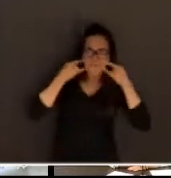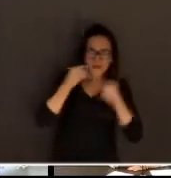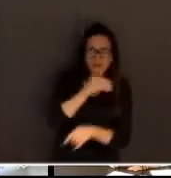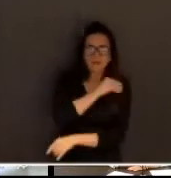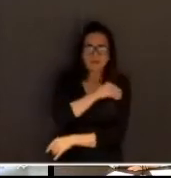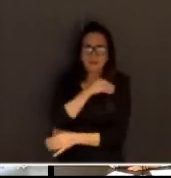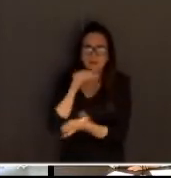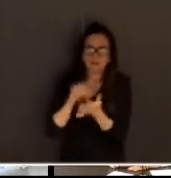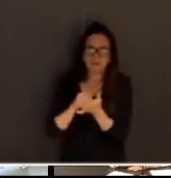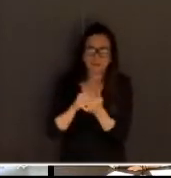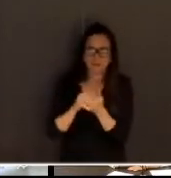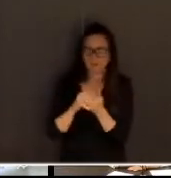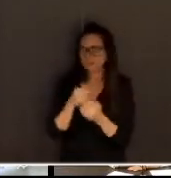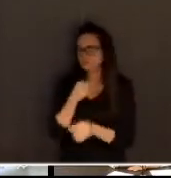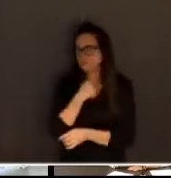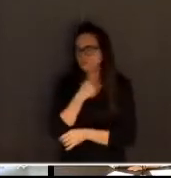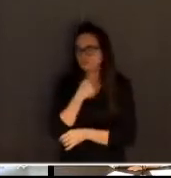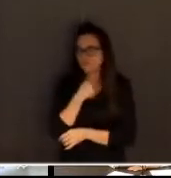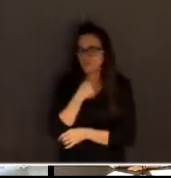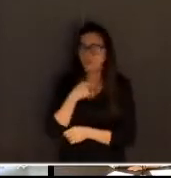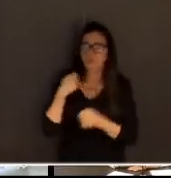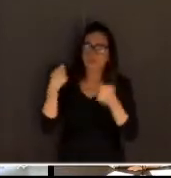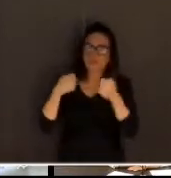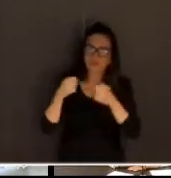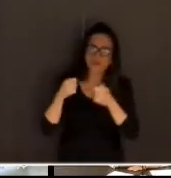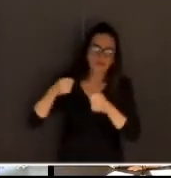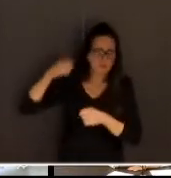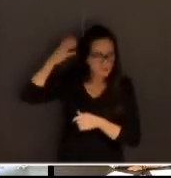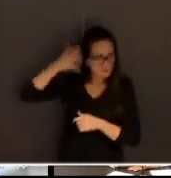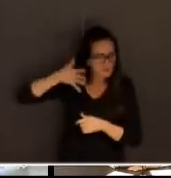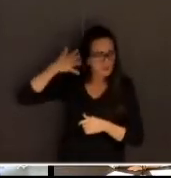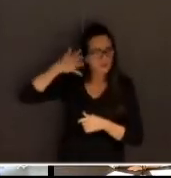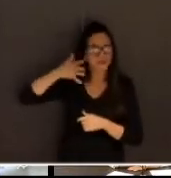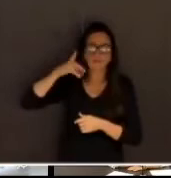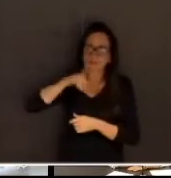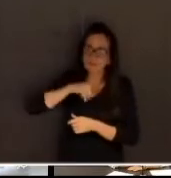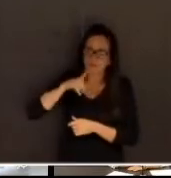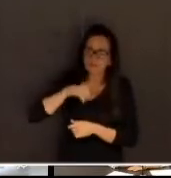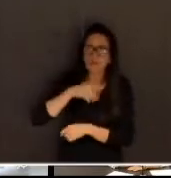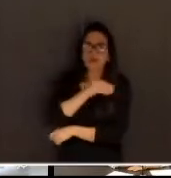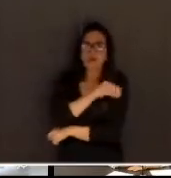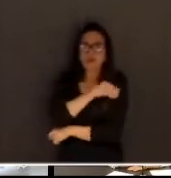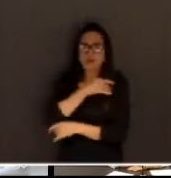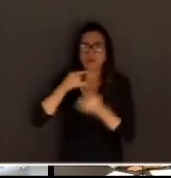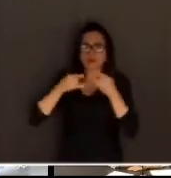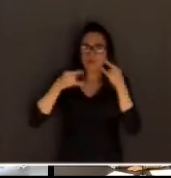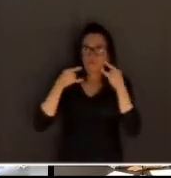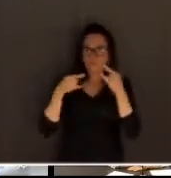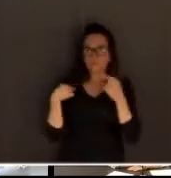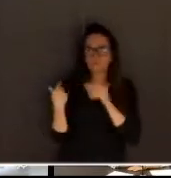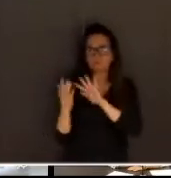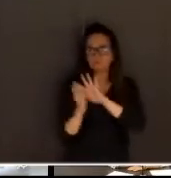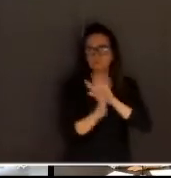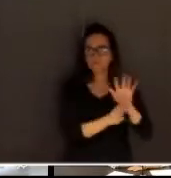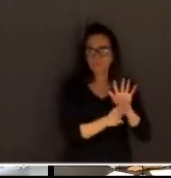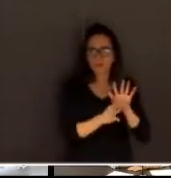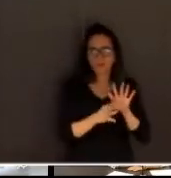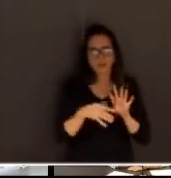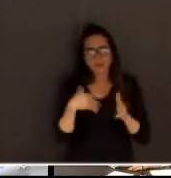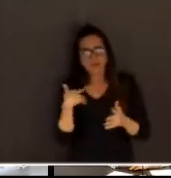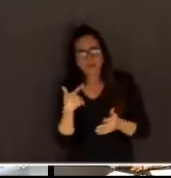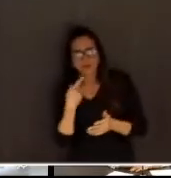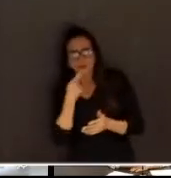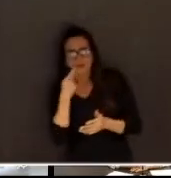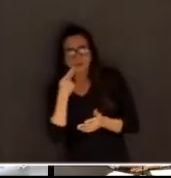nas sessões plenárias. Temos que ter essa cautela. Como nós falamos dos atores ou dos personagens